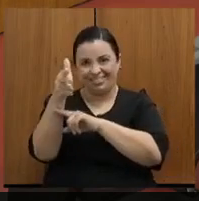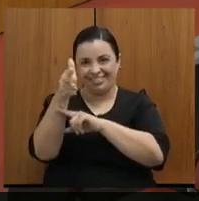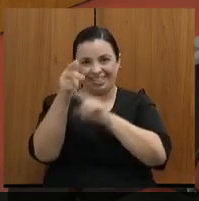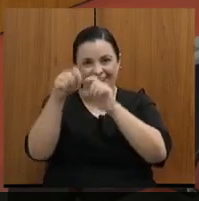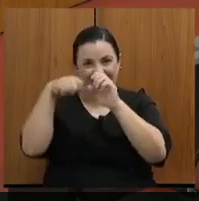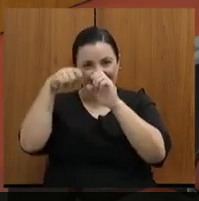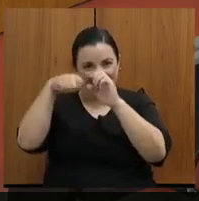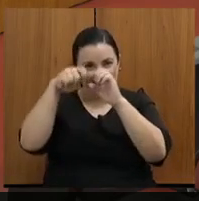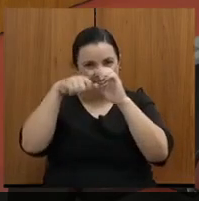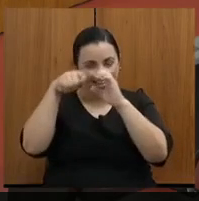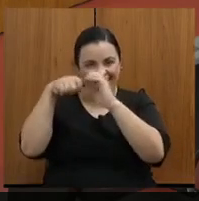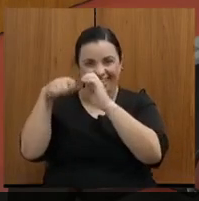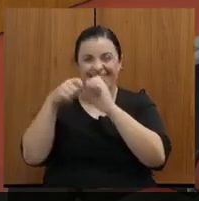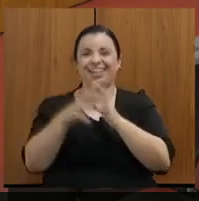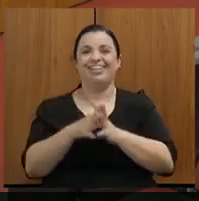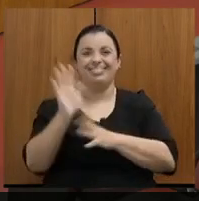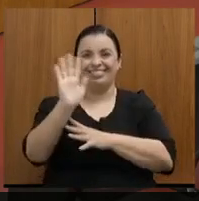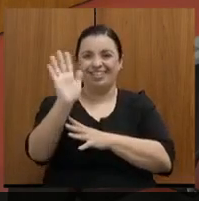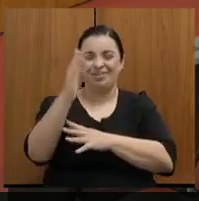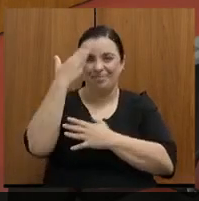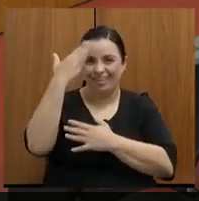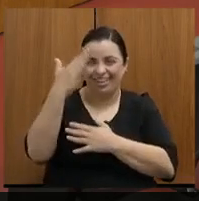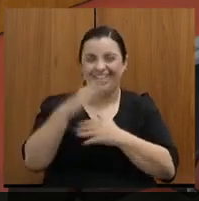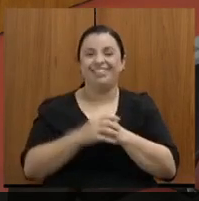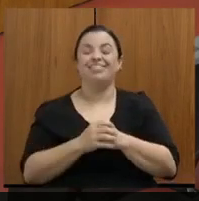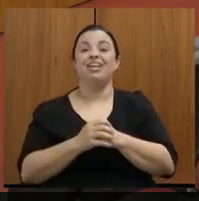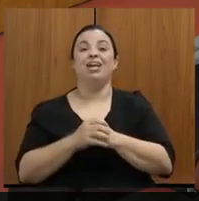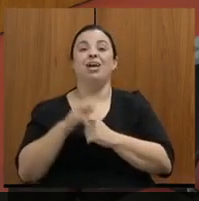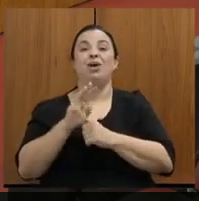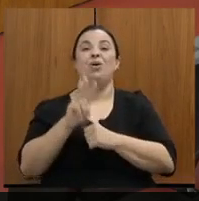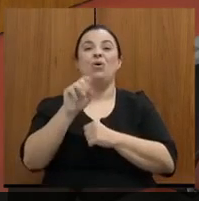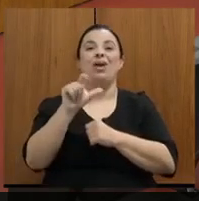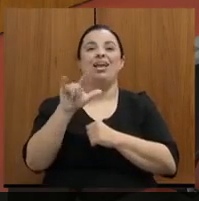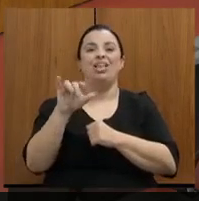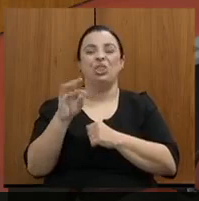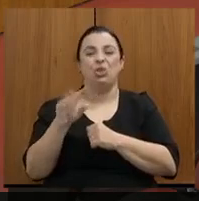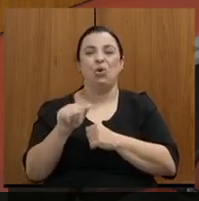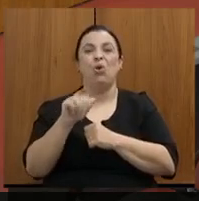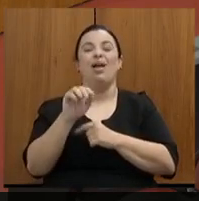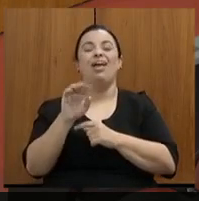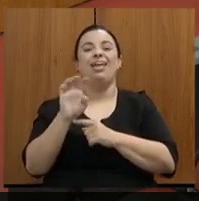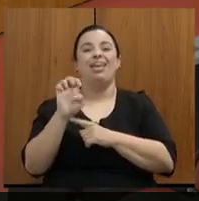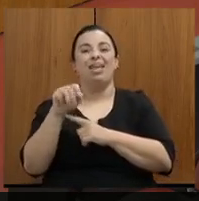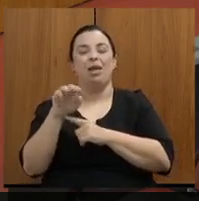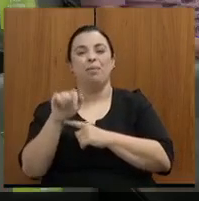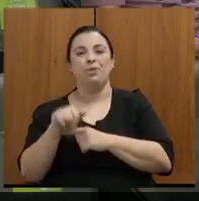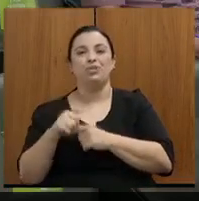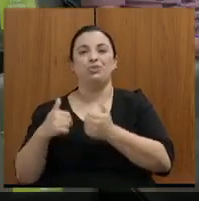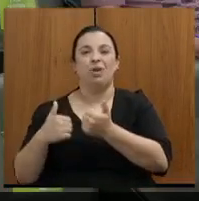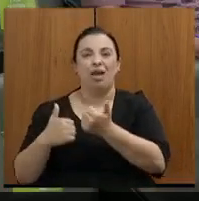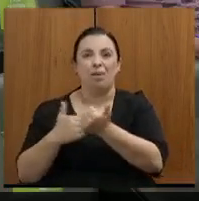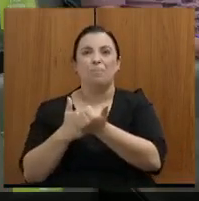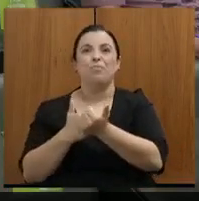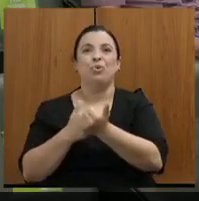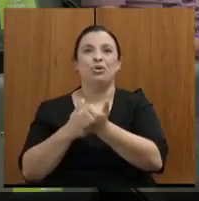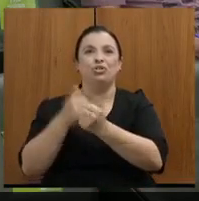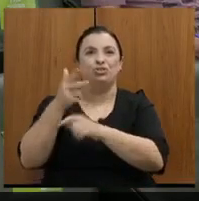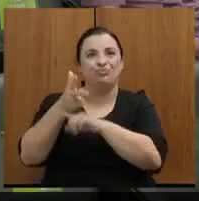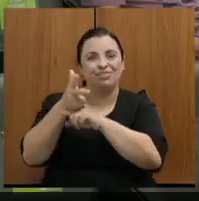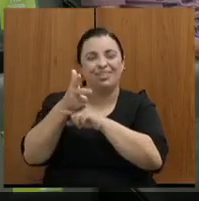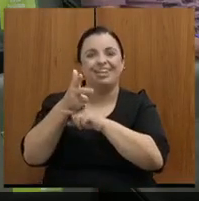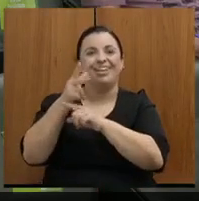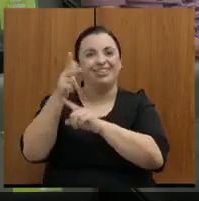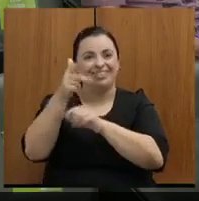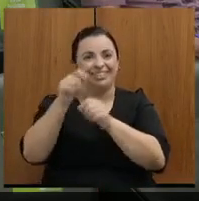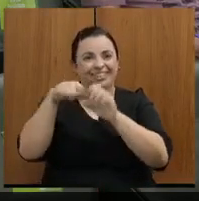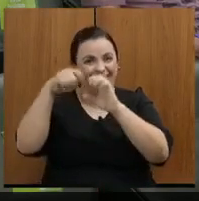o Gerson, está lá. Ei, Gerson, obrigado. O Elton e o Anderson Santos, assistentes de operador de câmera. Cadê a fera? Está